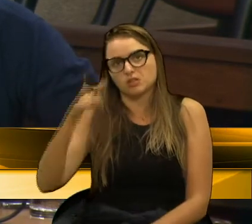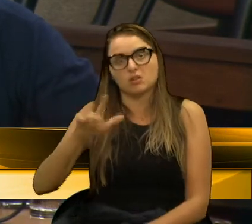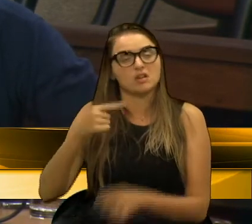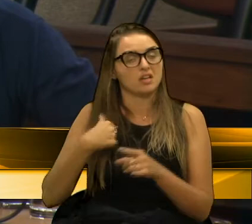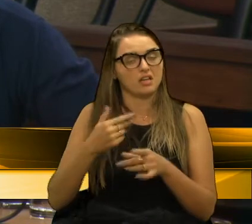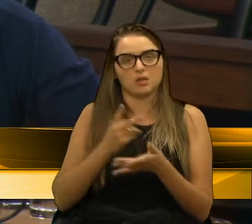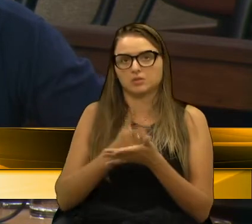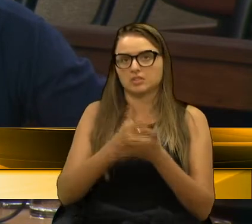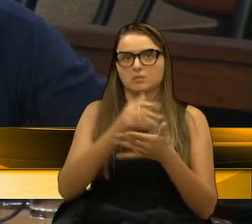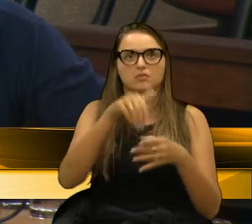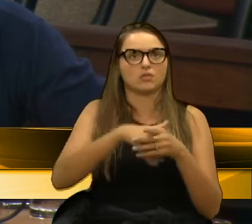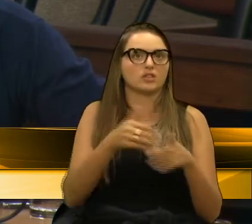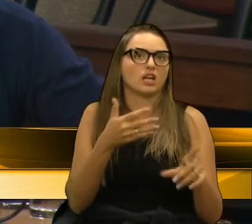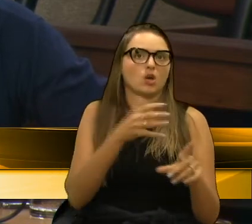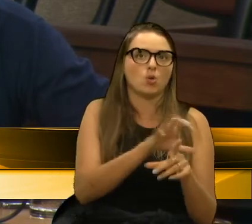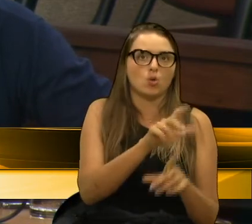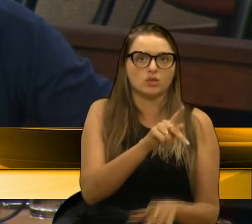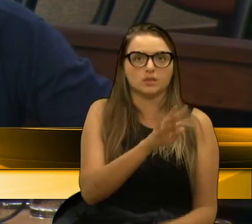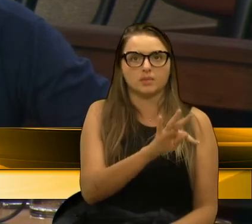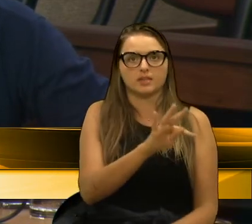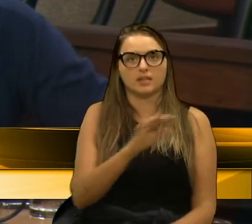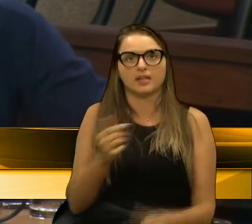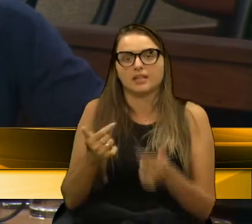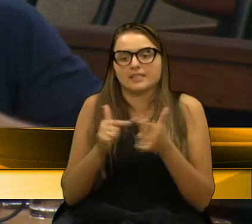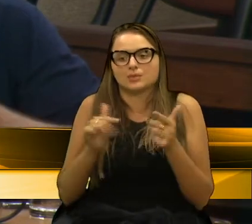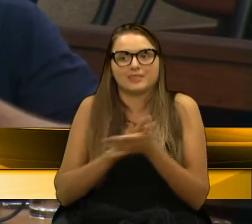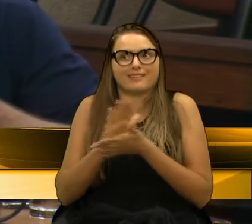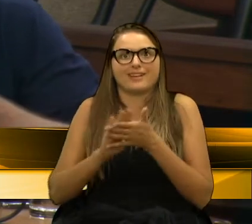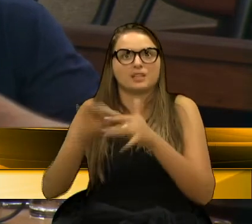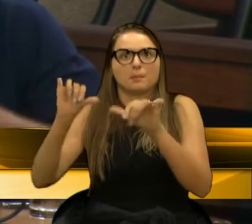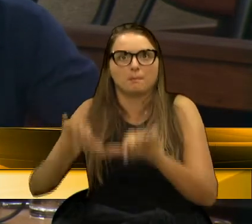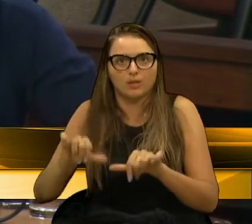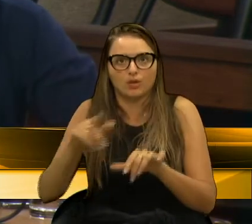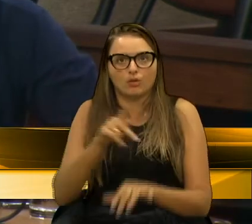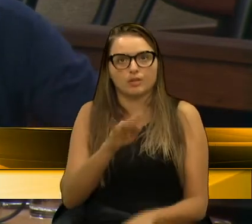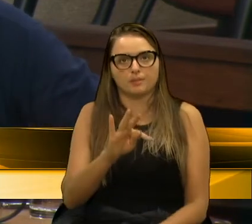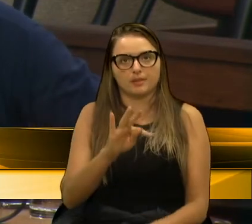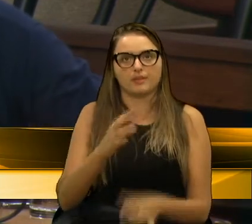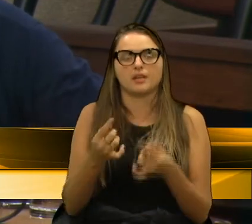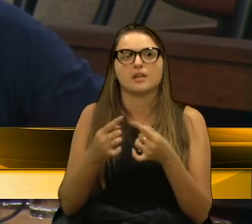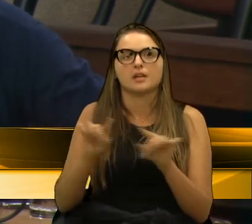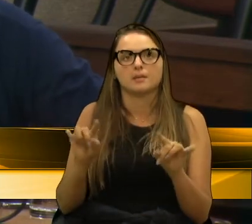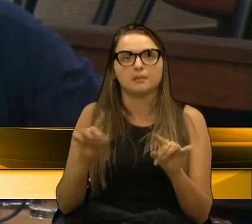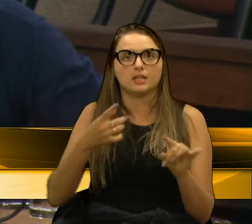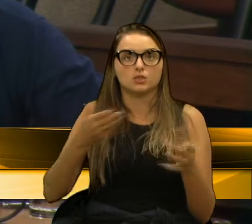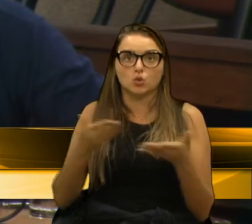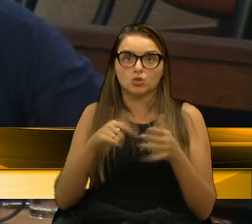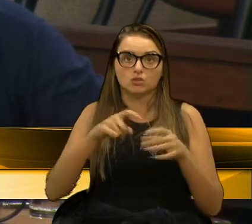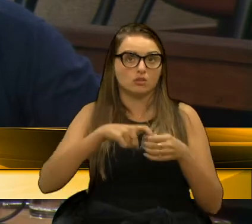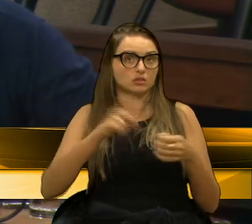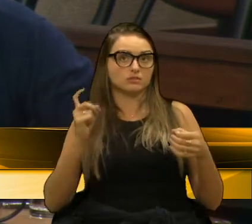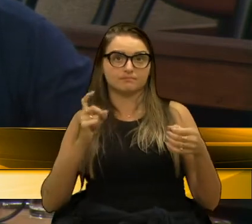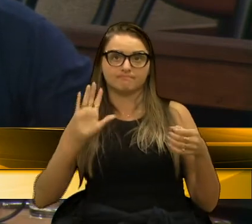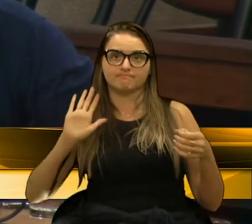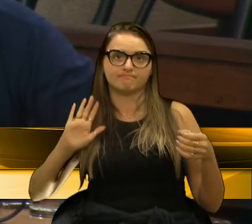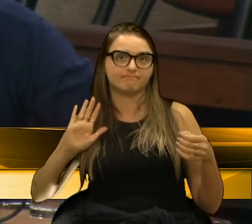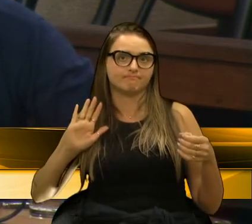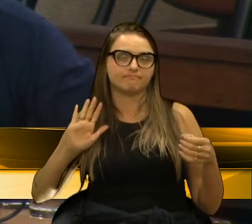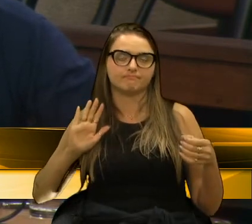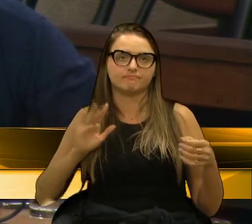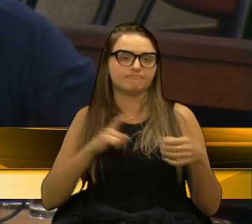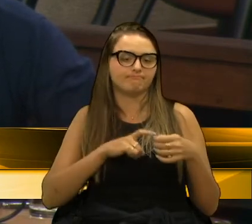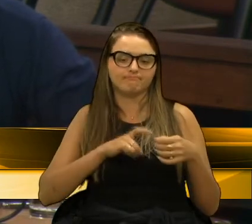é difícil ter uma alternativa pior, no meu entendimento. Mas hoje a gente é independente. E quando a gente é independente, a gente tem